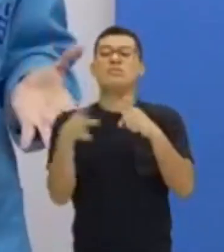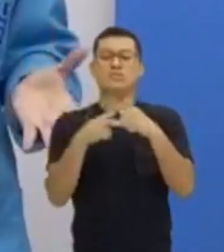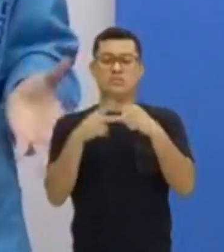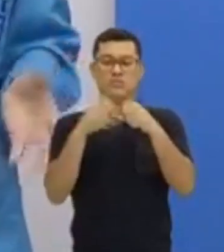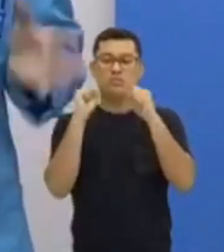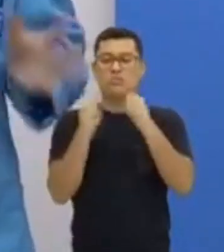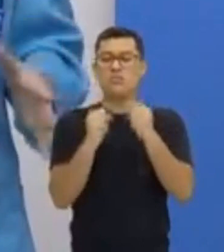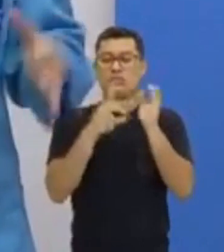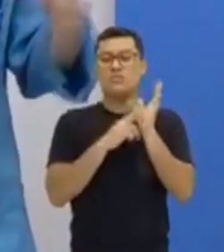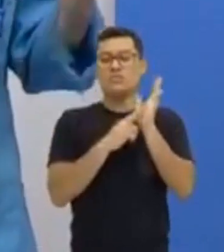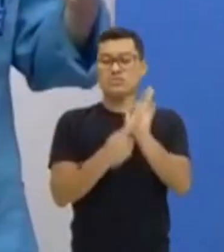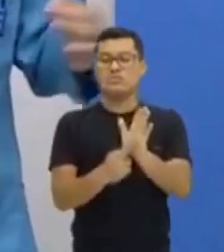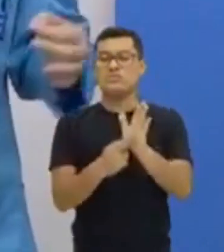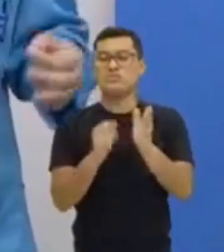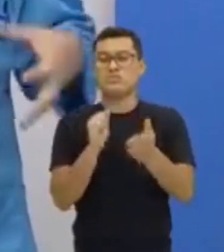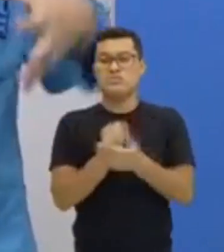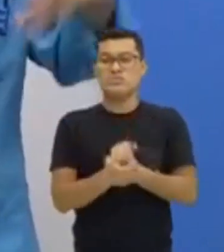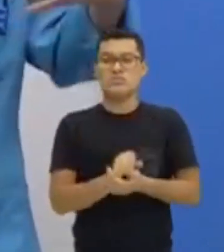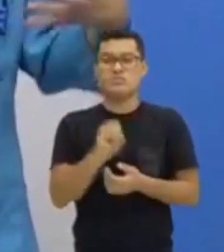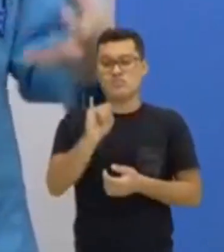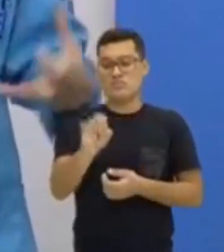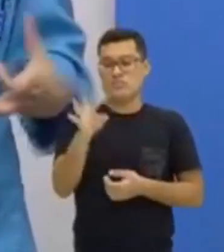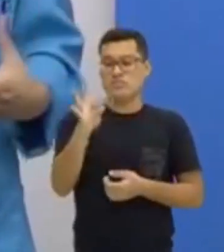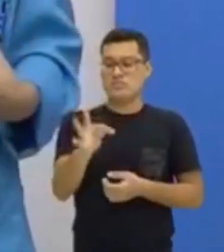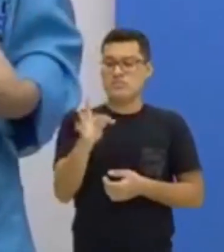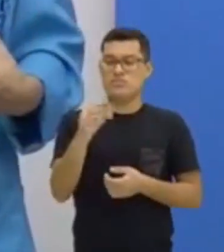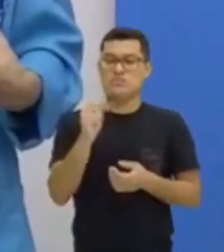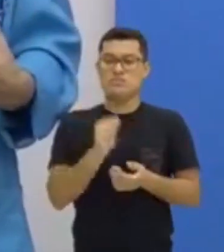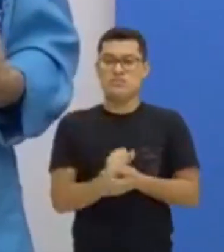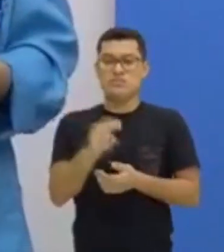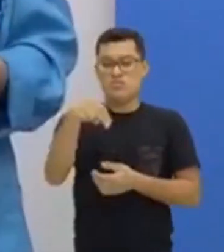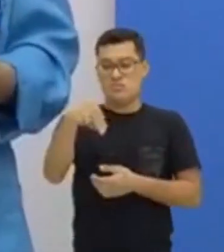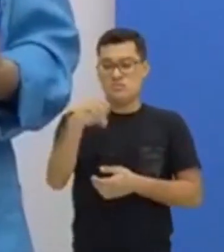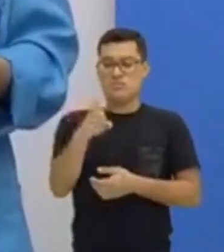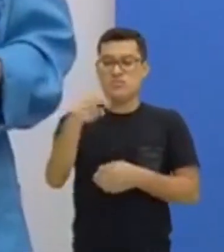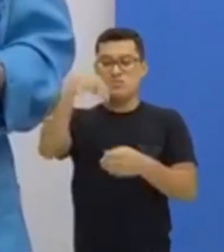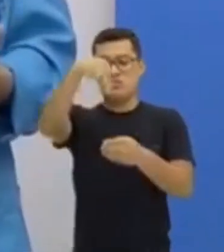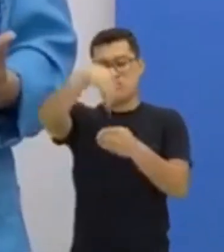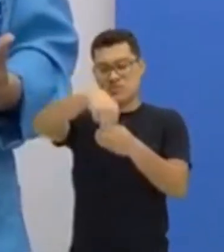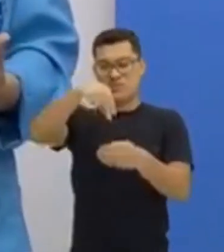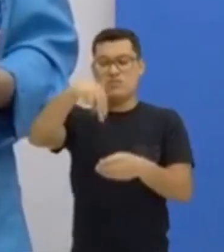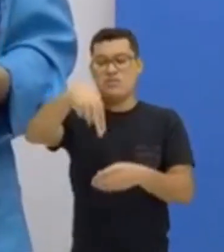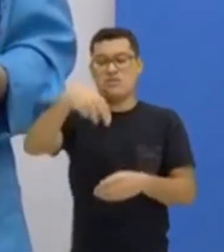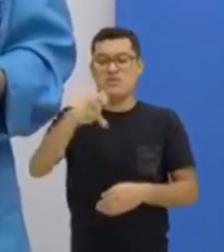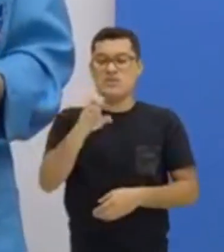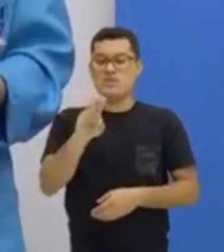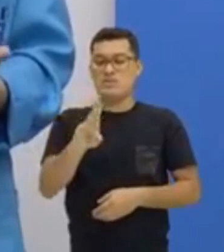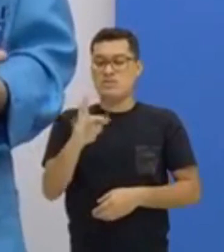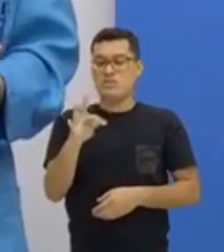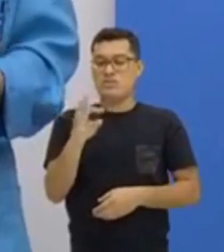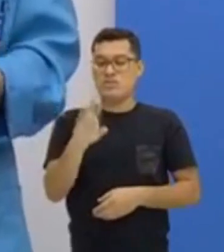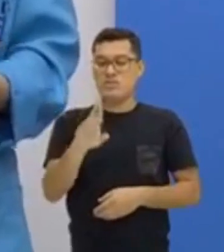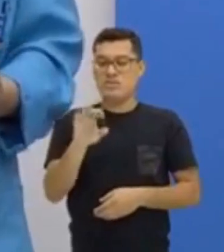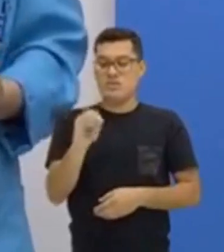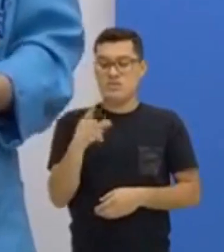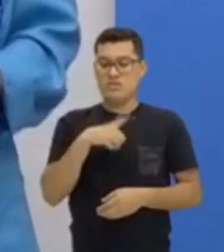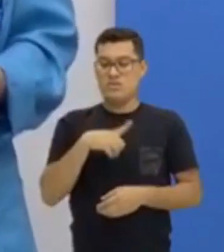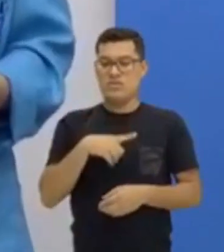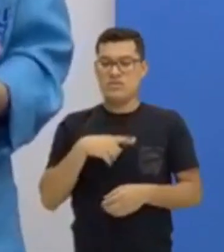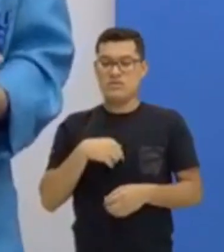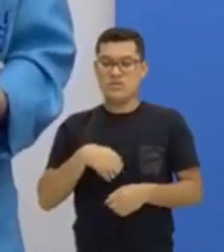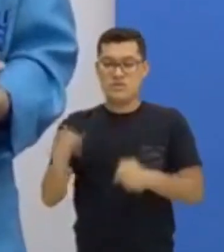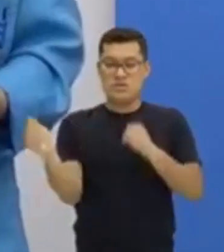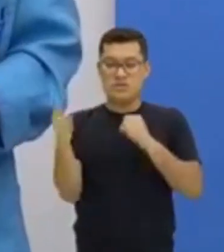representar? Vai ser o it, porque é neutro. Ele vai identificar, vai marcar que existe um sujeito. Então, ele vai